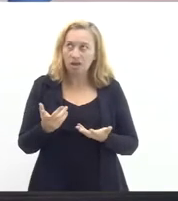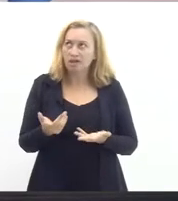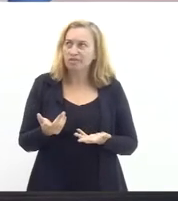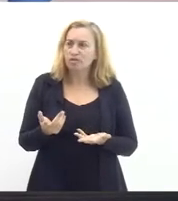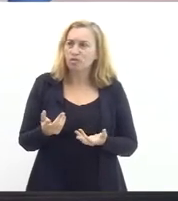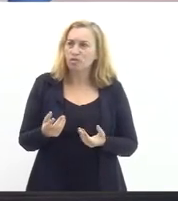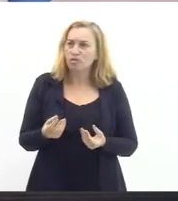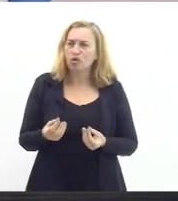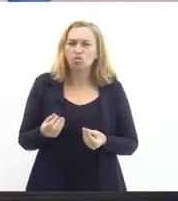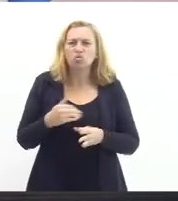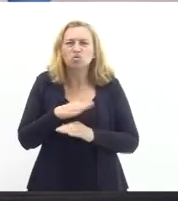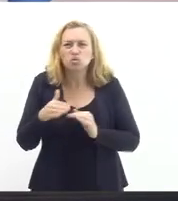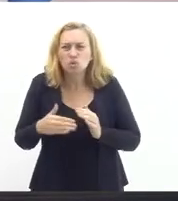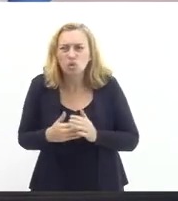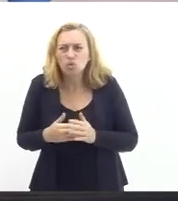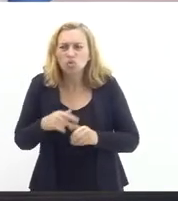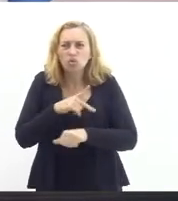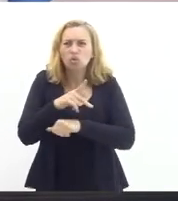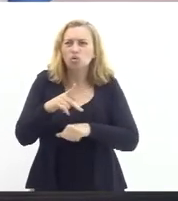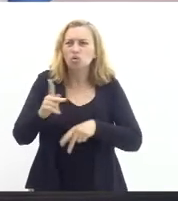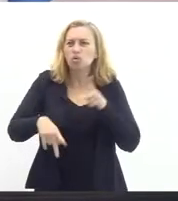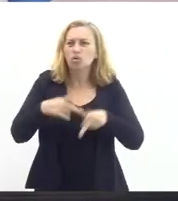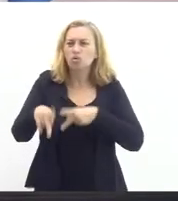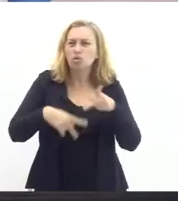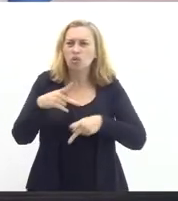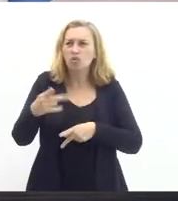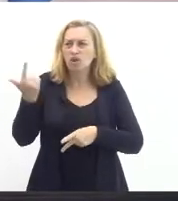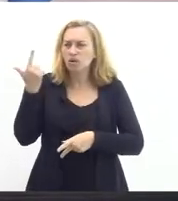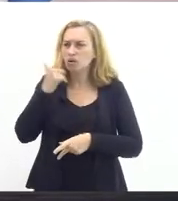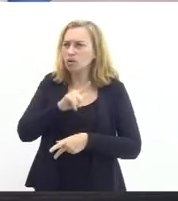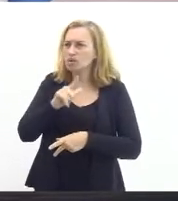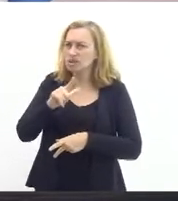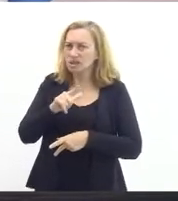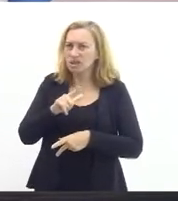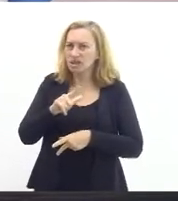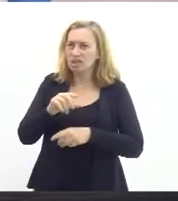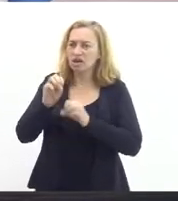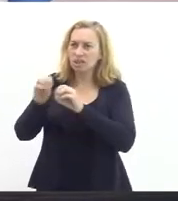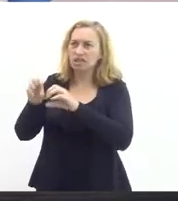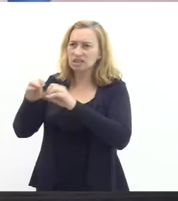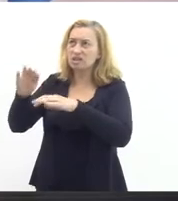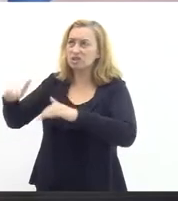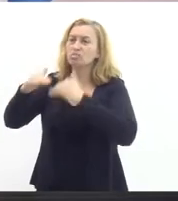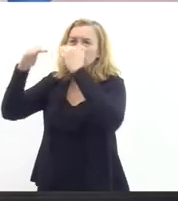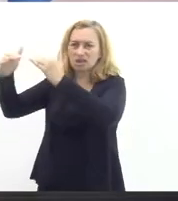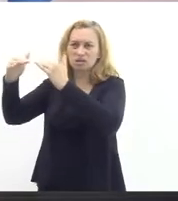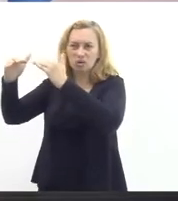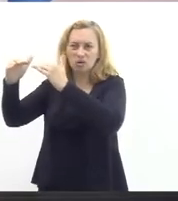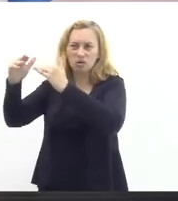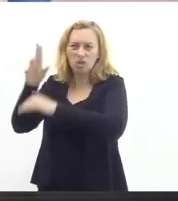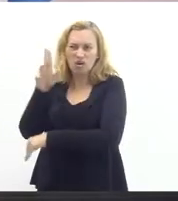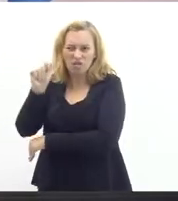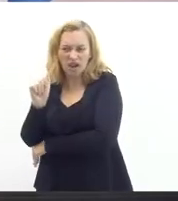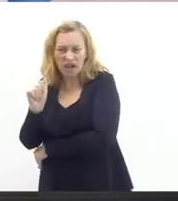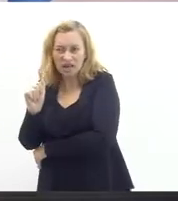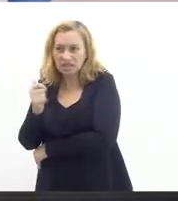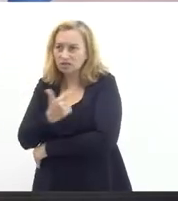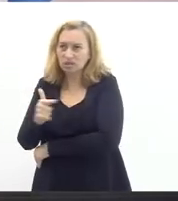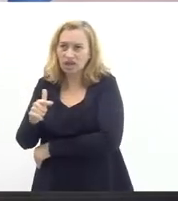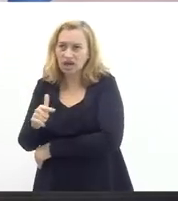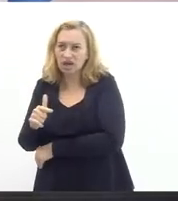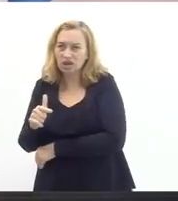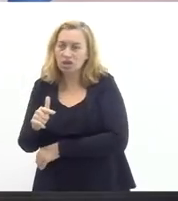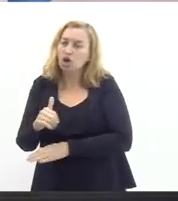que toda a população vai cursar o ensino superior, por um lado, porque não temos vaga, por outro, porque nem todos querem. E não é necessário que todos